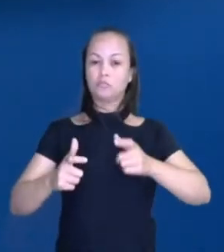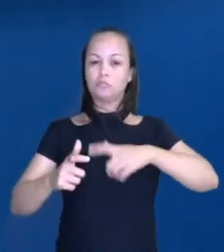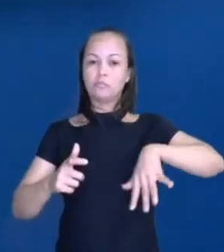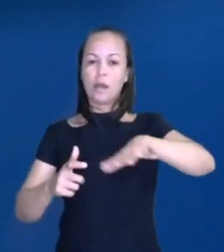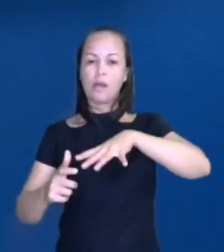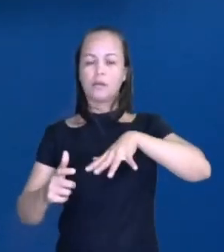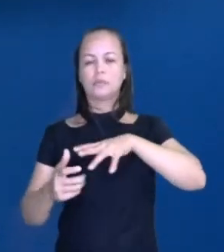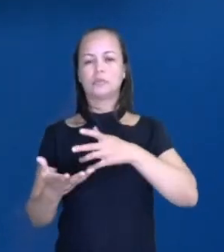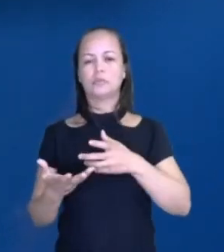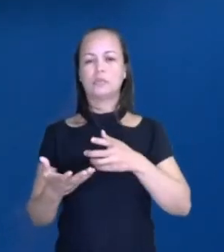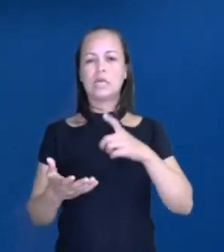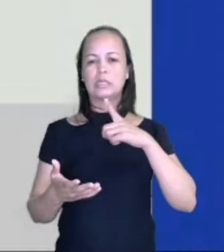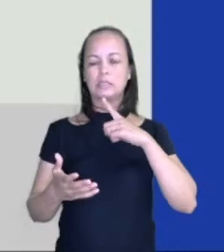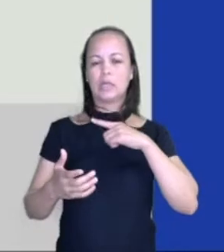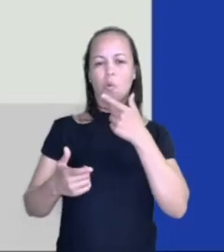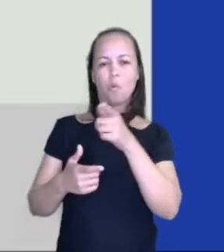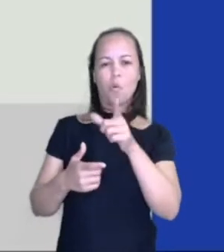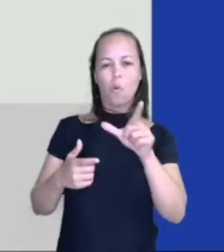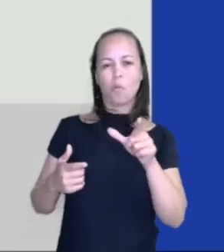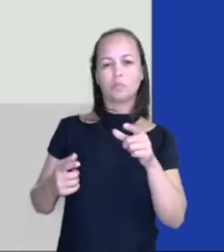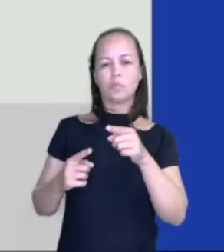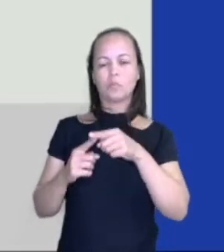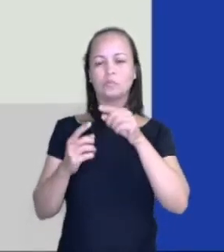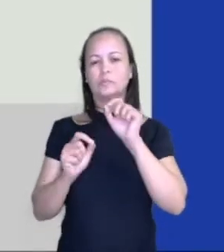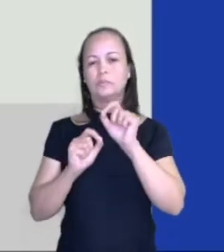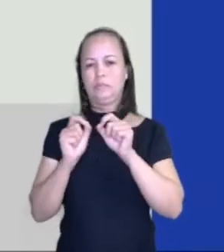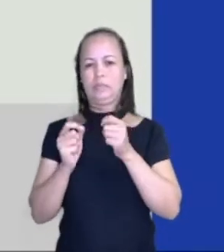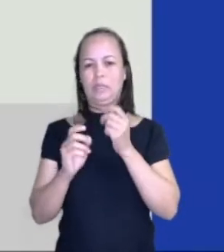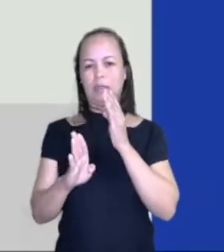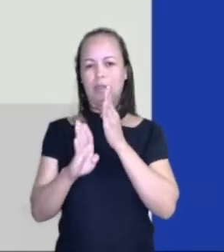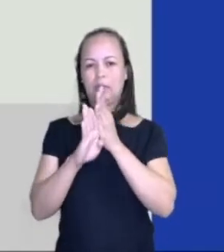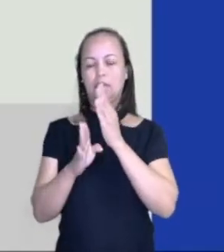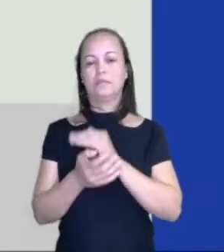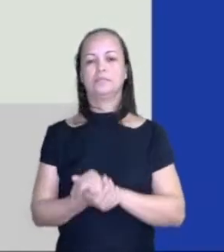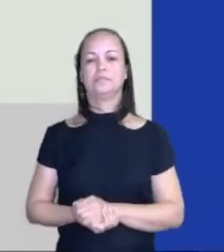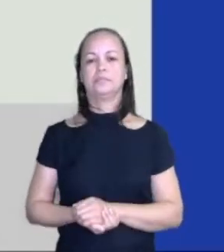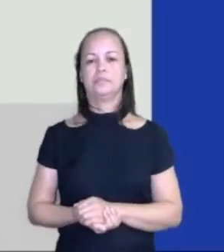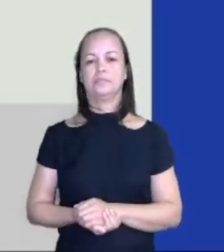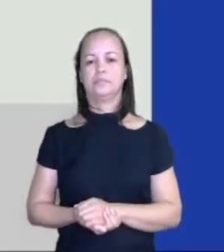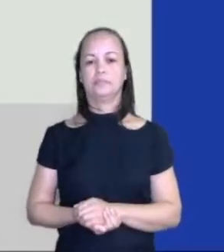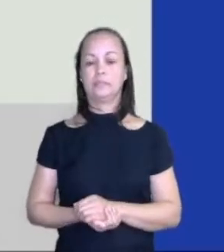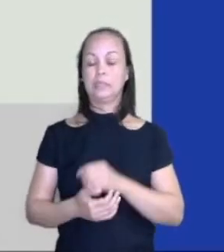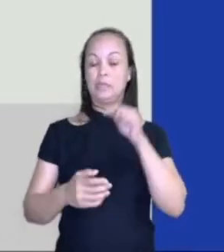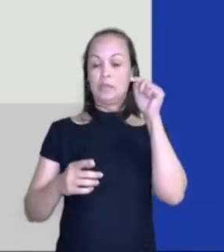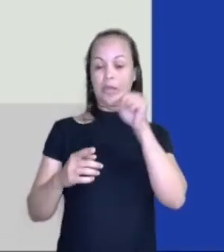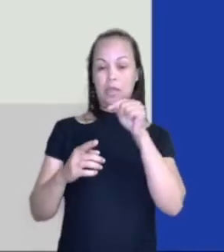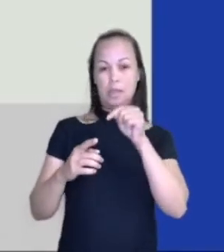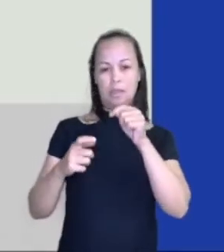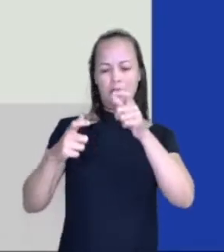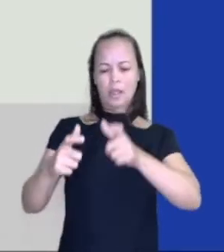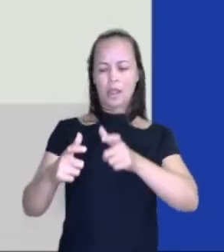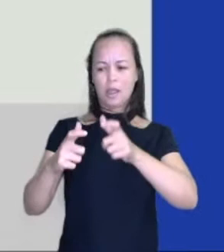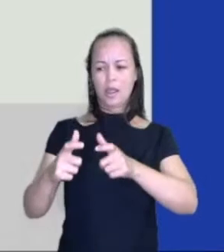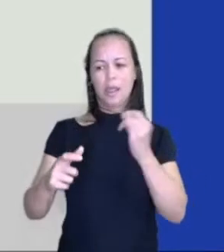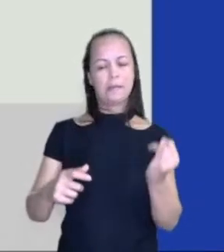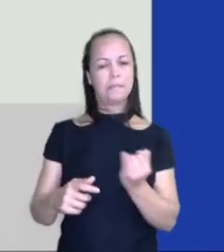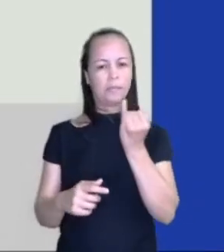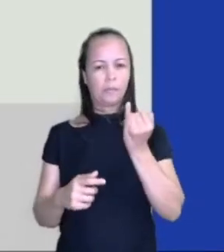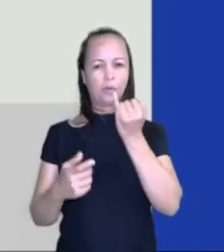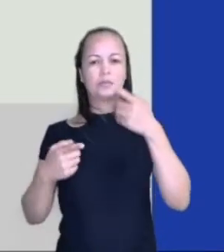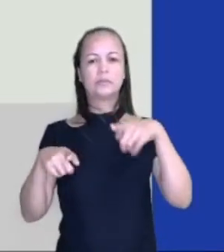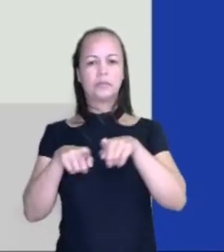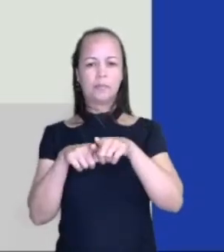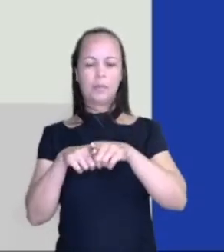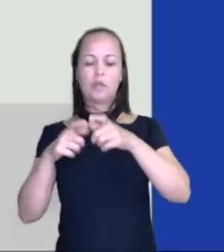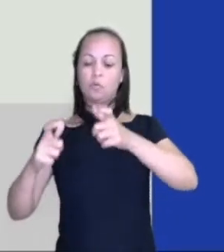ponto aí para descobrir. Verifica. Ele é importante não só para situar você eleitor, quanto ao